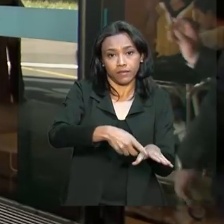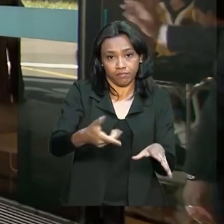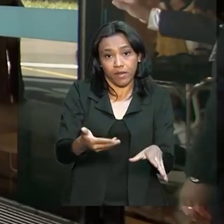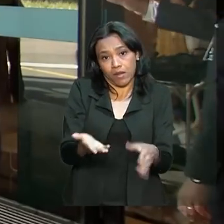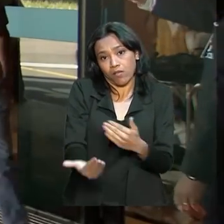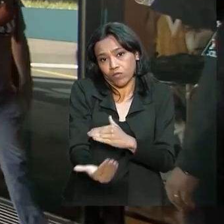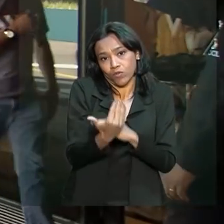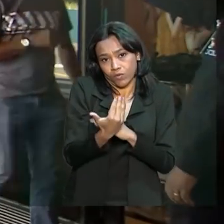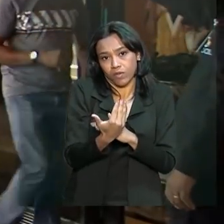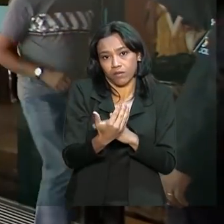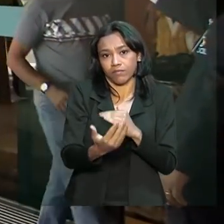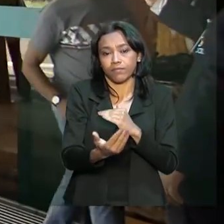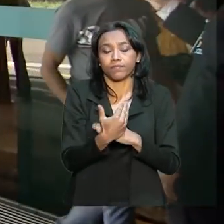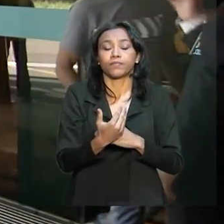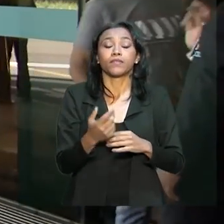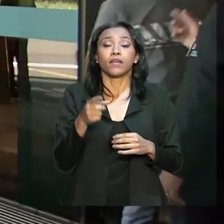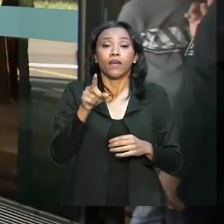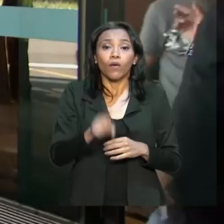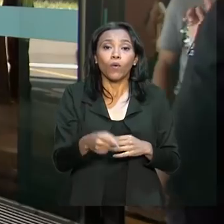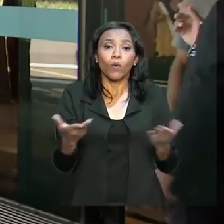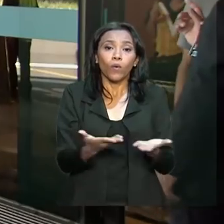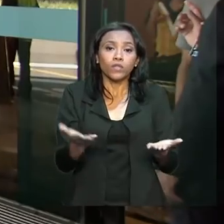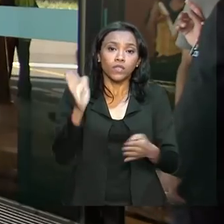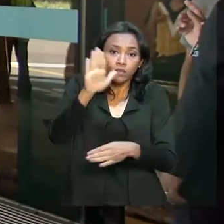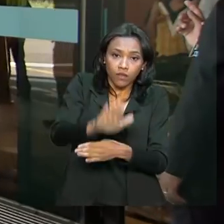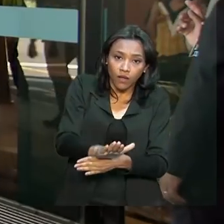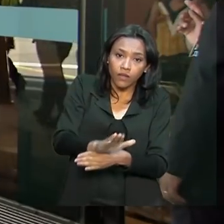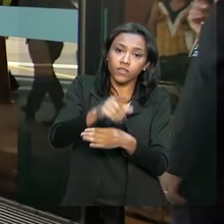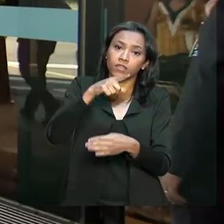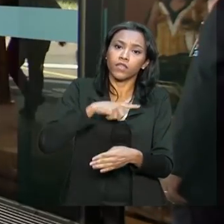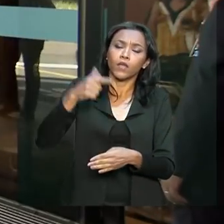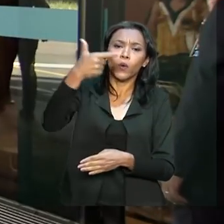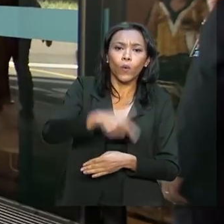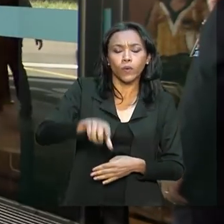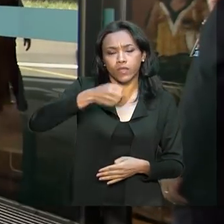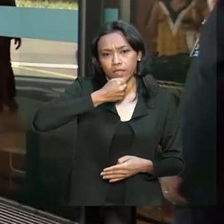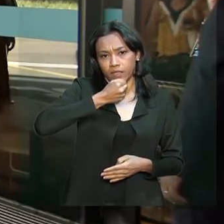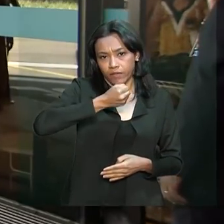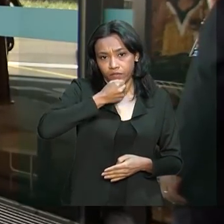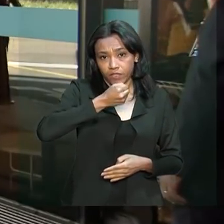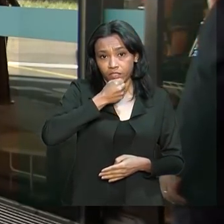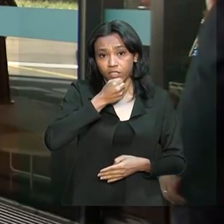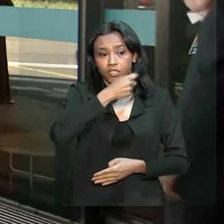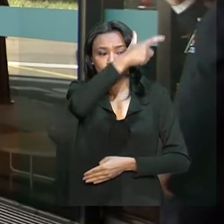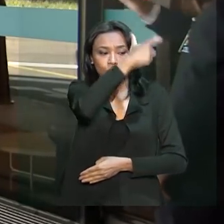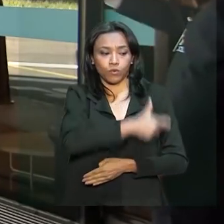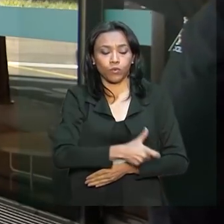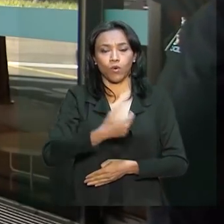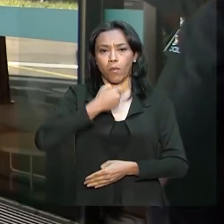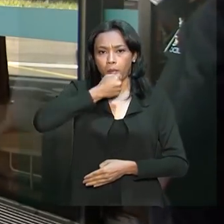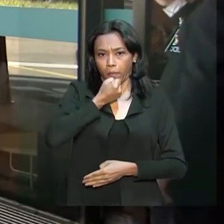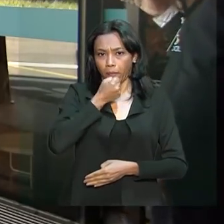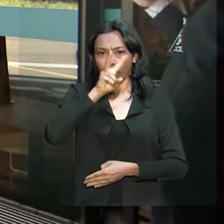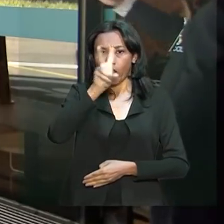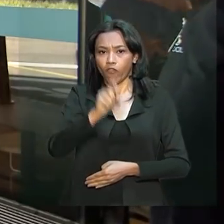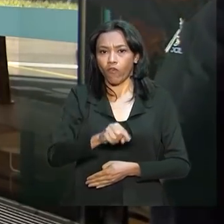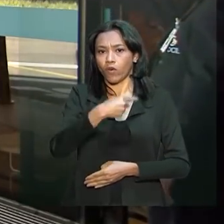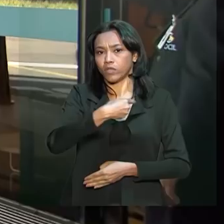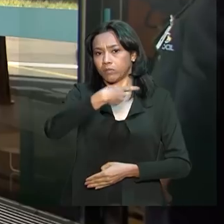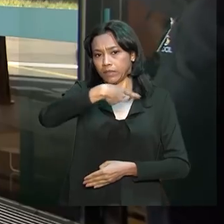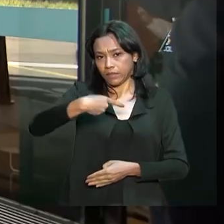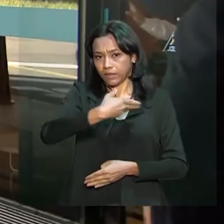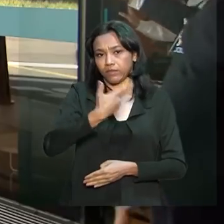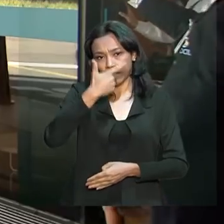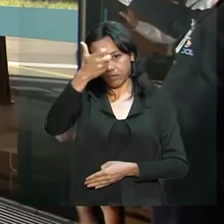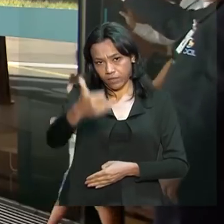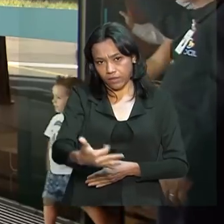Para hoje, às 16 horas, é esperada mais uma entrevista coletiva do porta-voz da Presidência da República, Otávio Rego